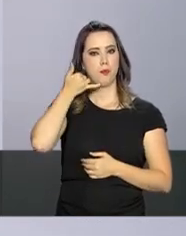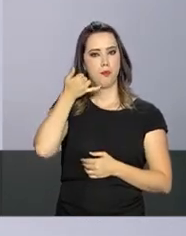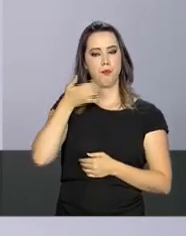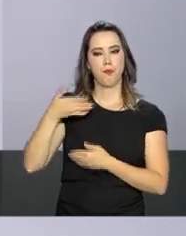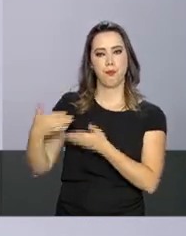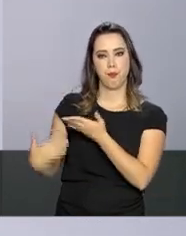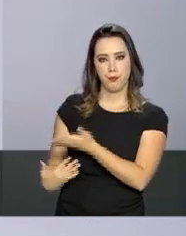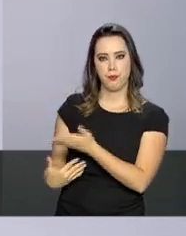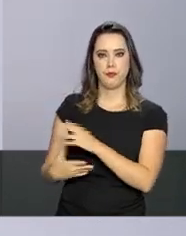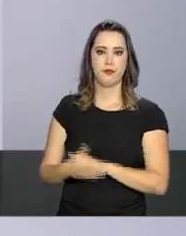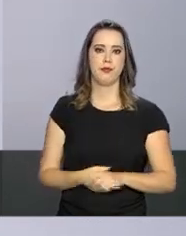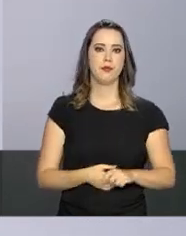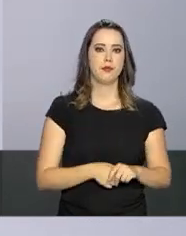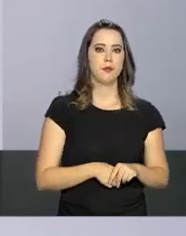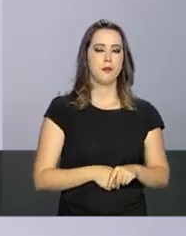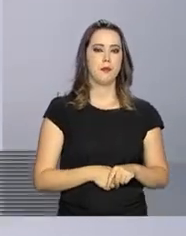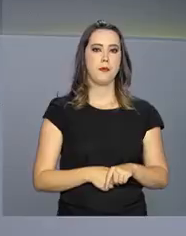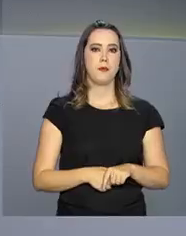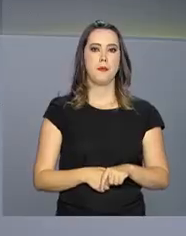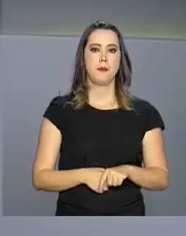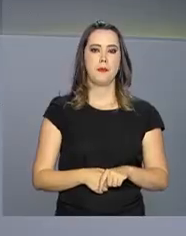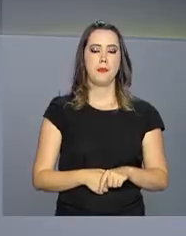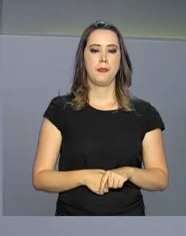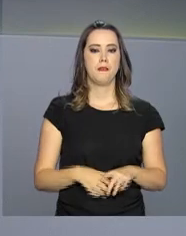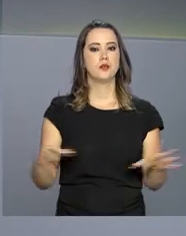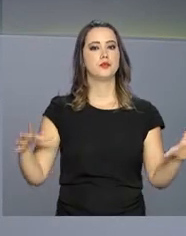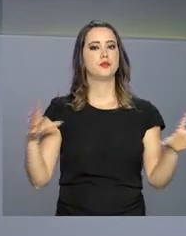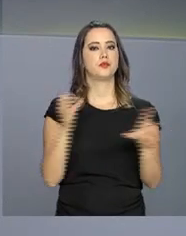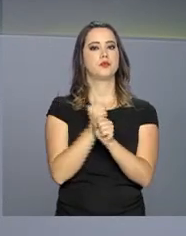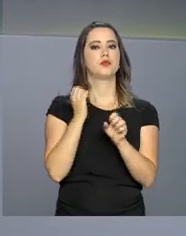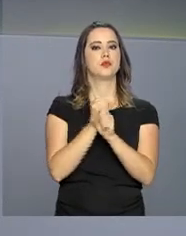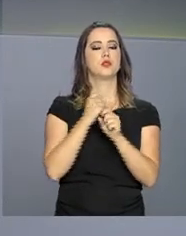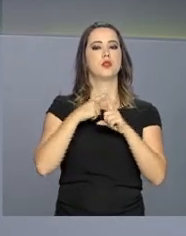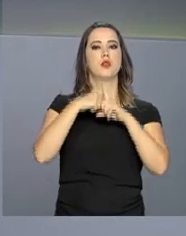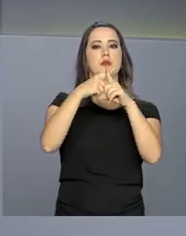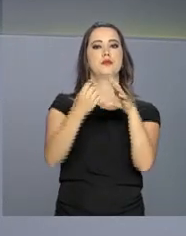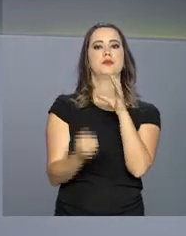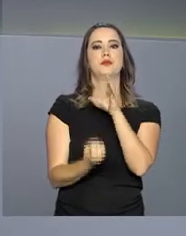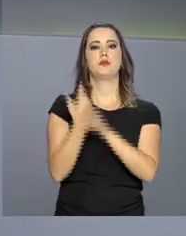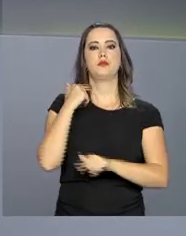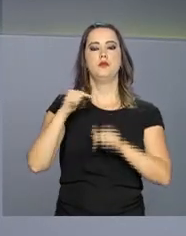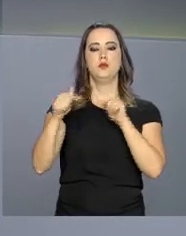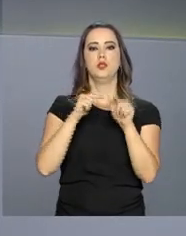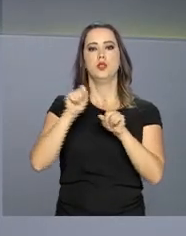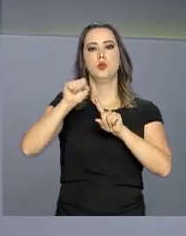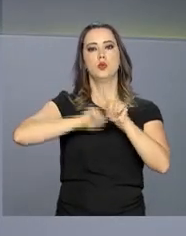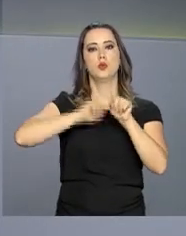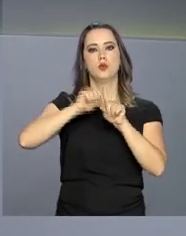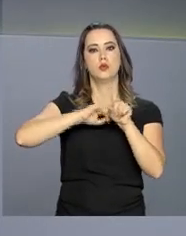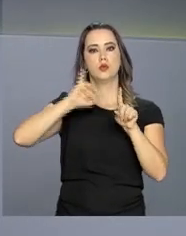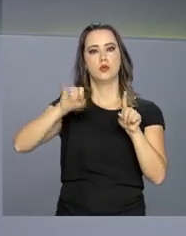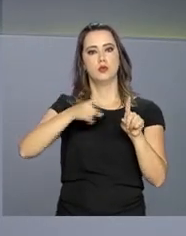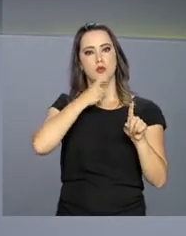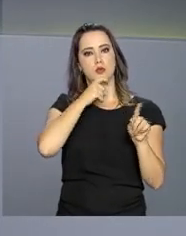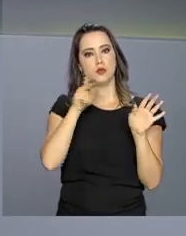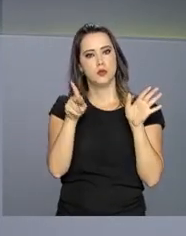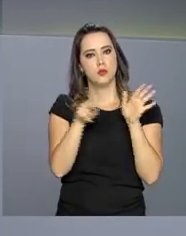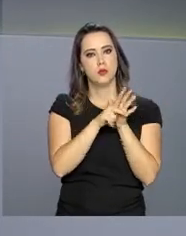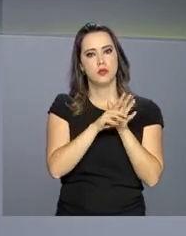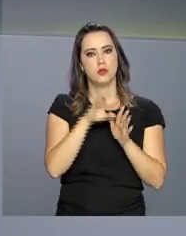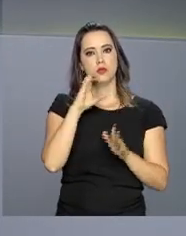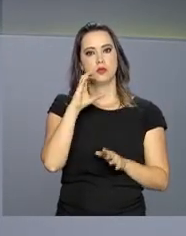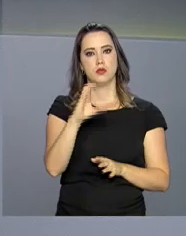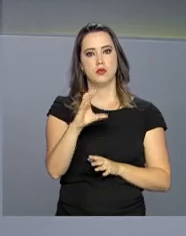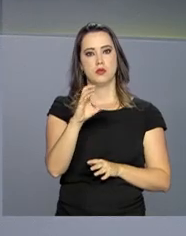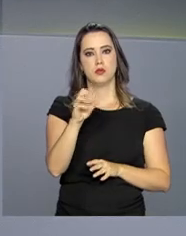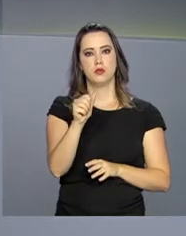Central 0800. Saúdo positivo na criação de empregos no mês de julho. Os dados são do